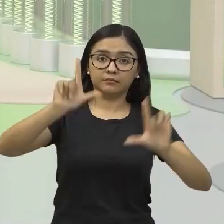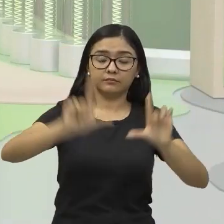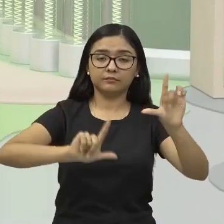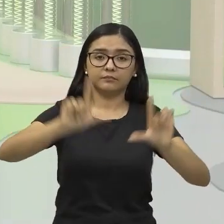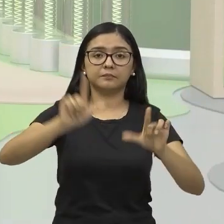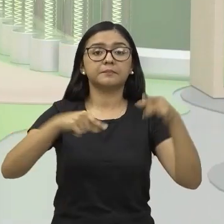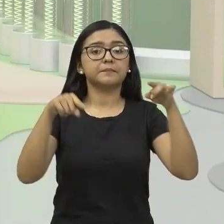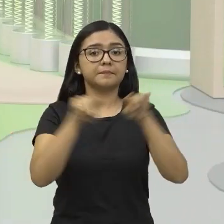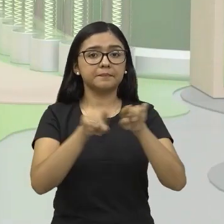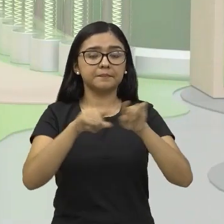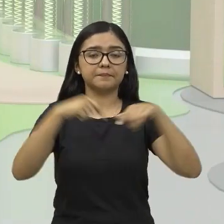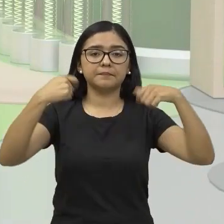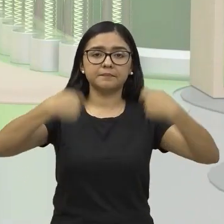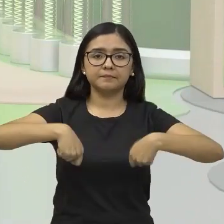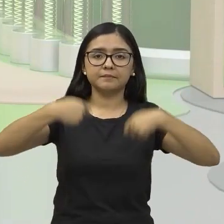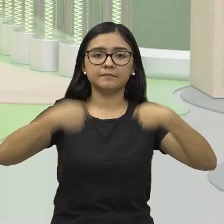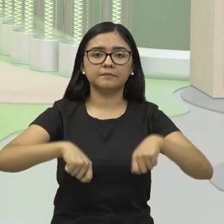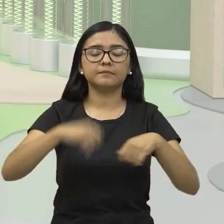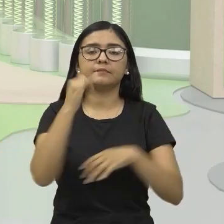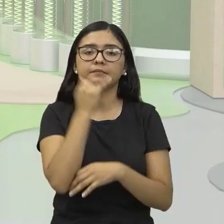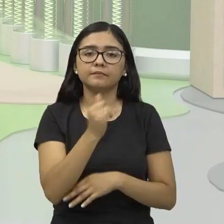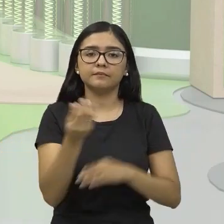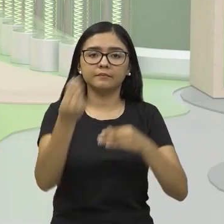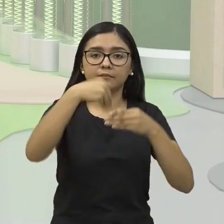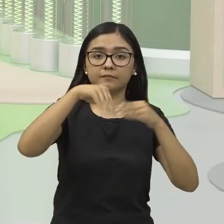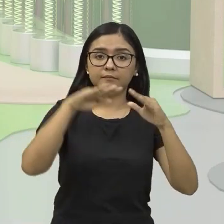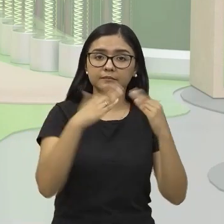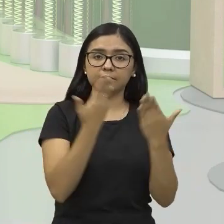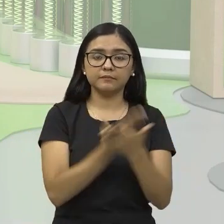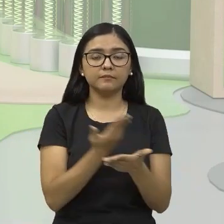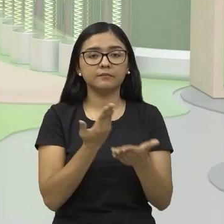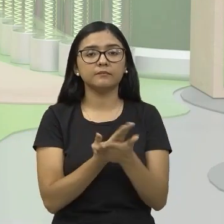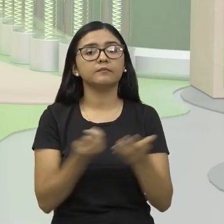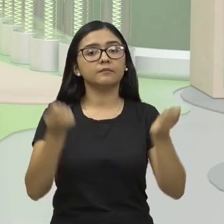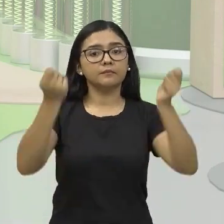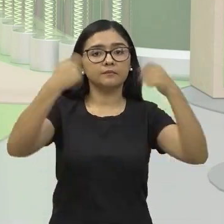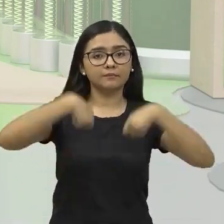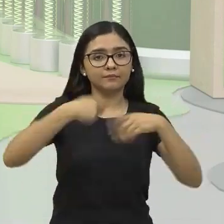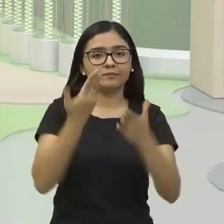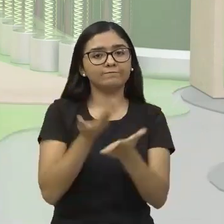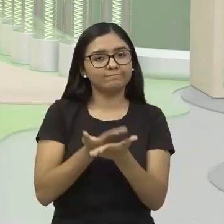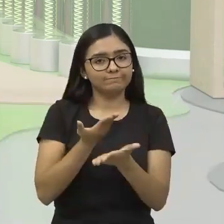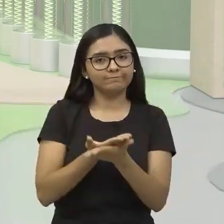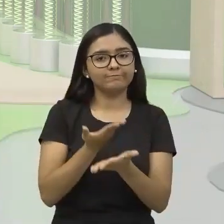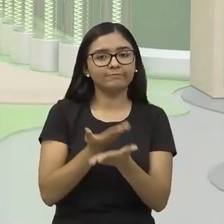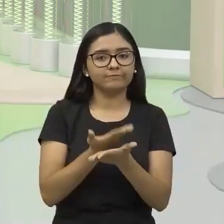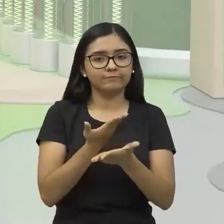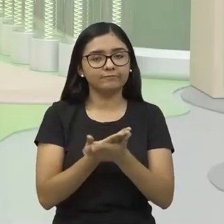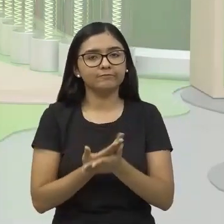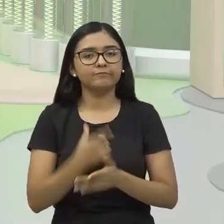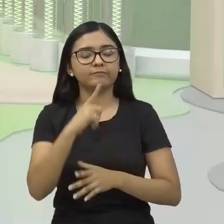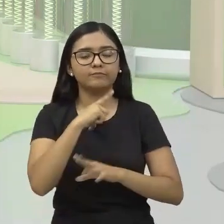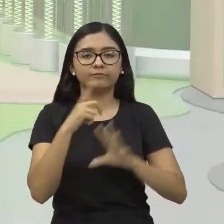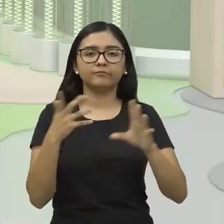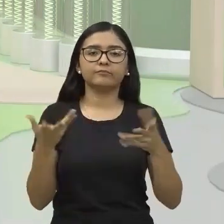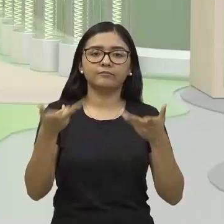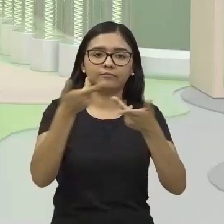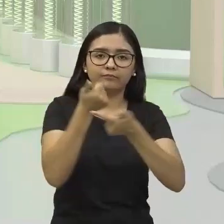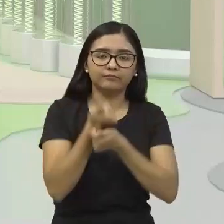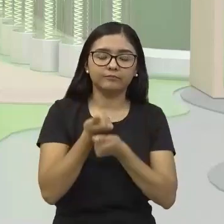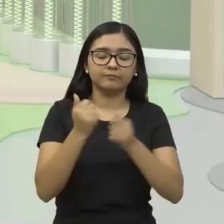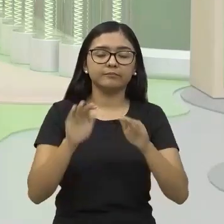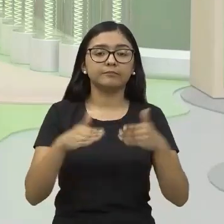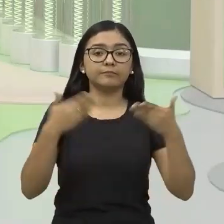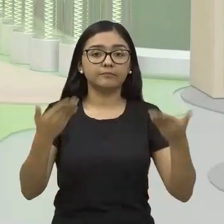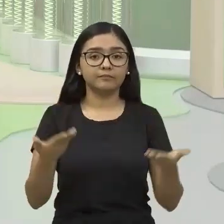Você precisa de energia na sua escola para poder estudar de forma aí com qualidade. Pois